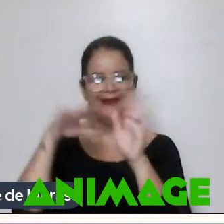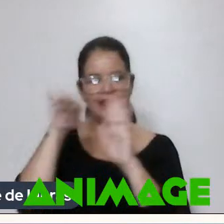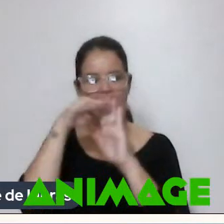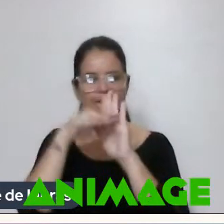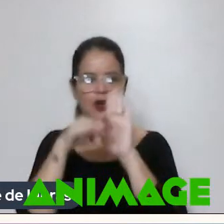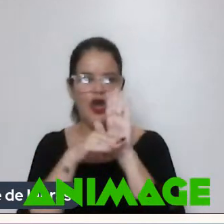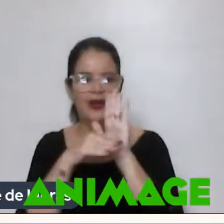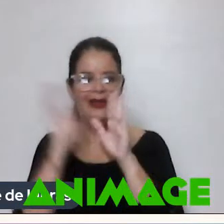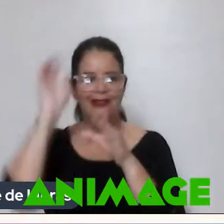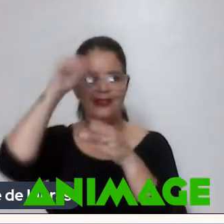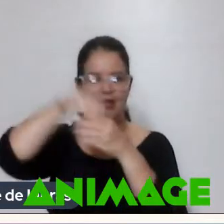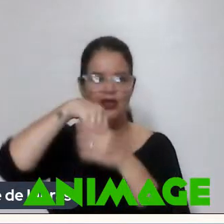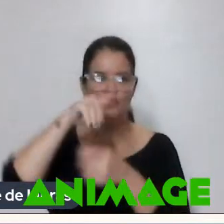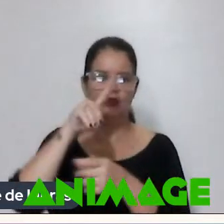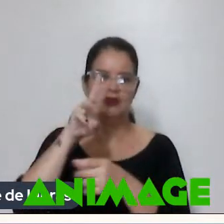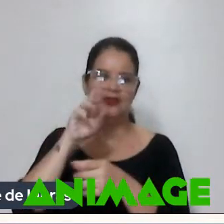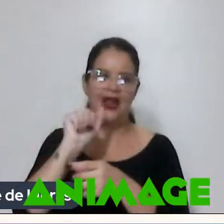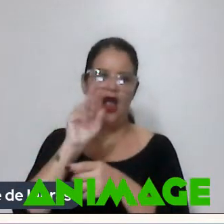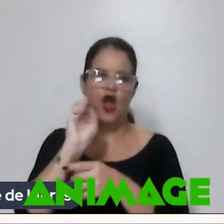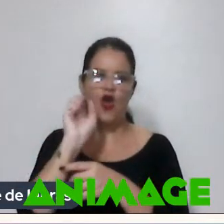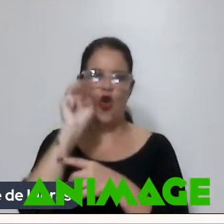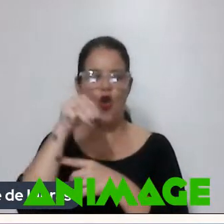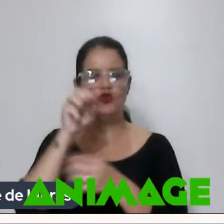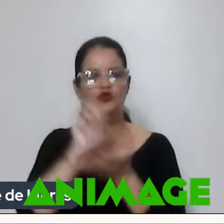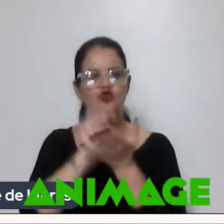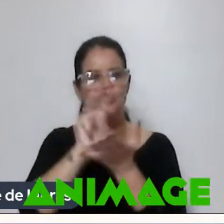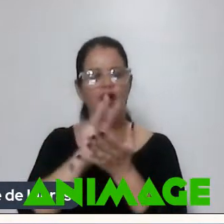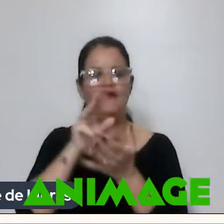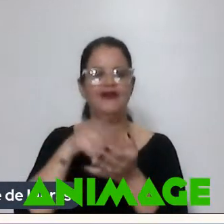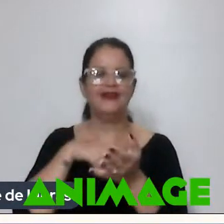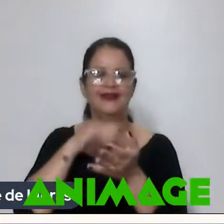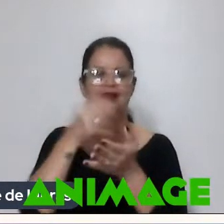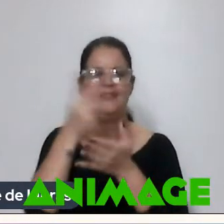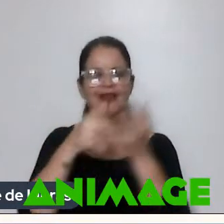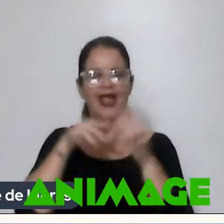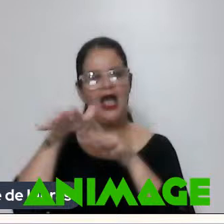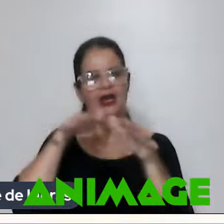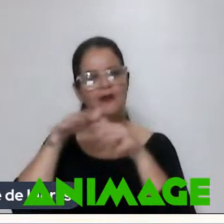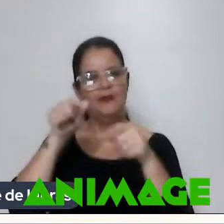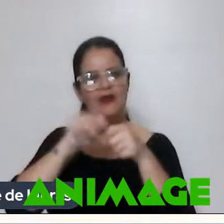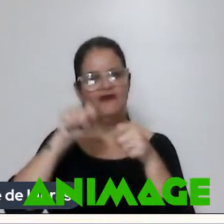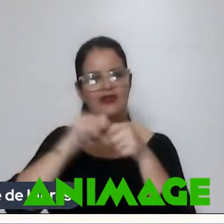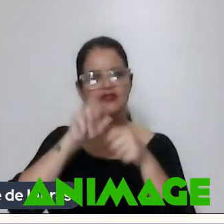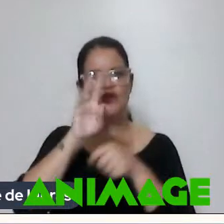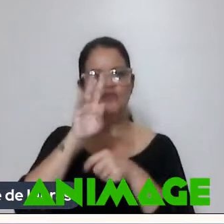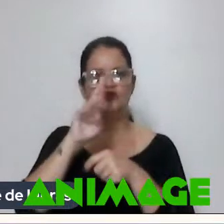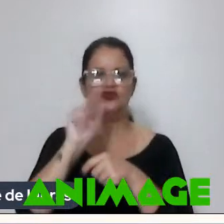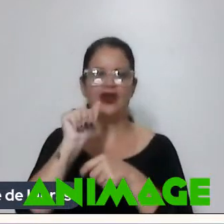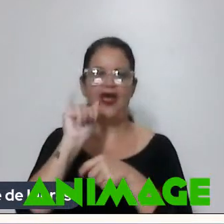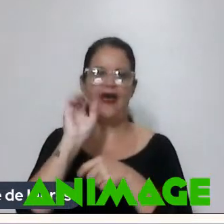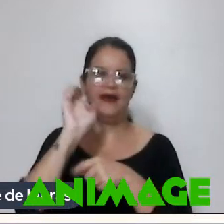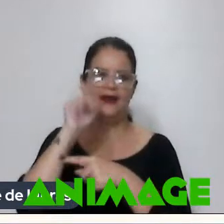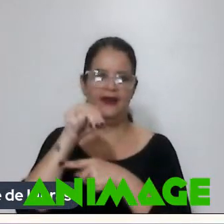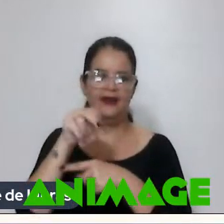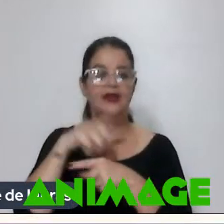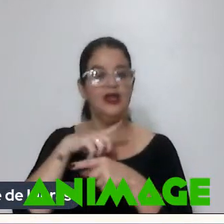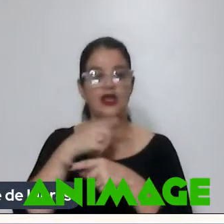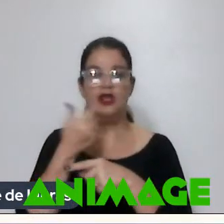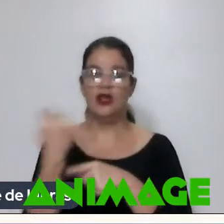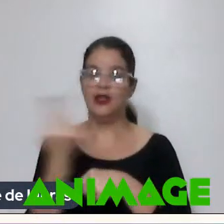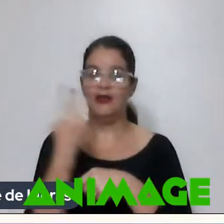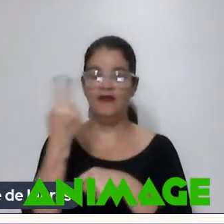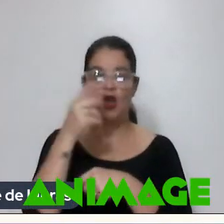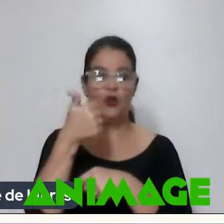Dentro do Dragon Que é o software De animação Para fazer os Traveling Então a gente Fazia um Traveling Que custa No mercado Dez mil dólares A gente